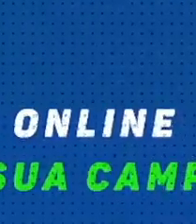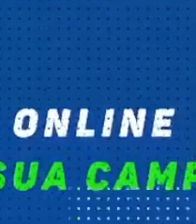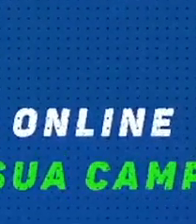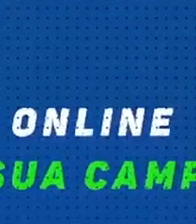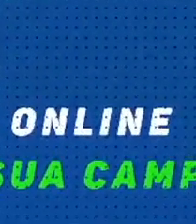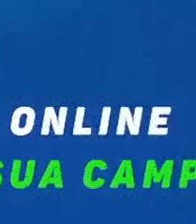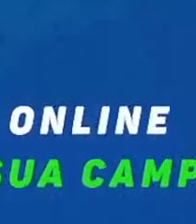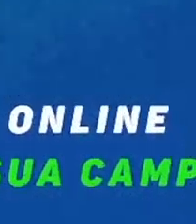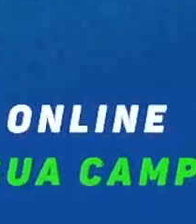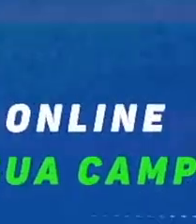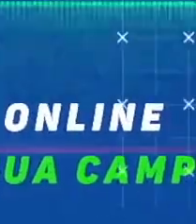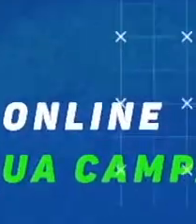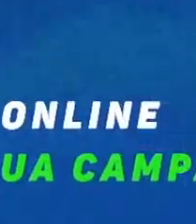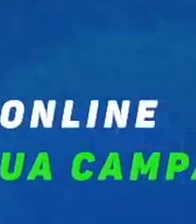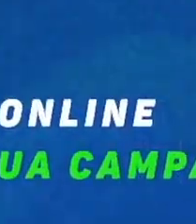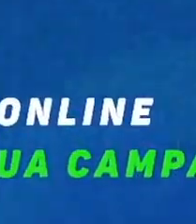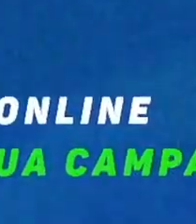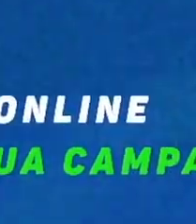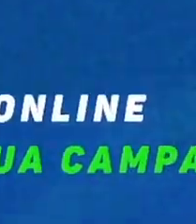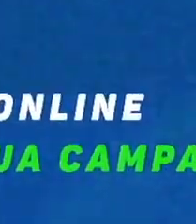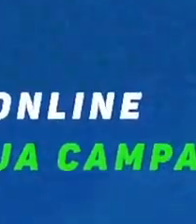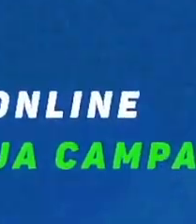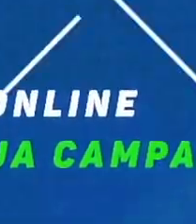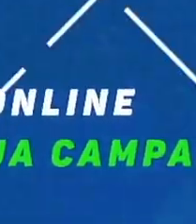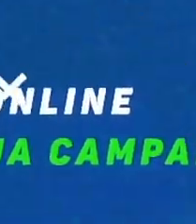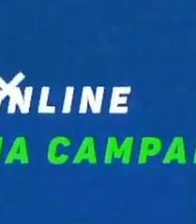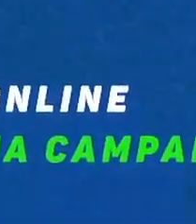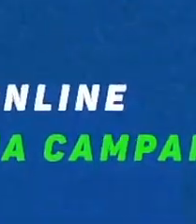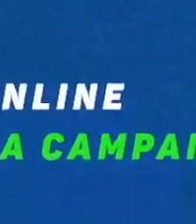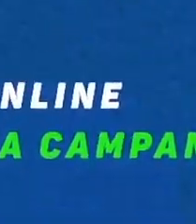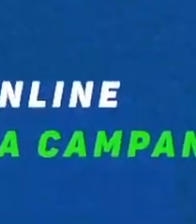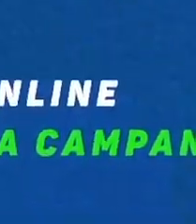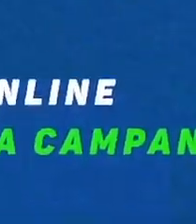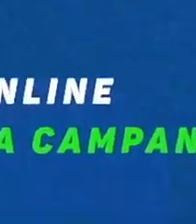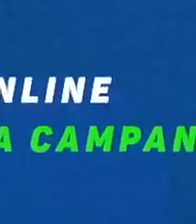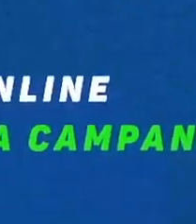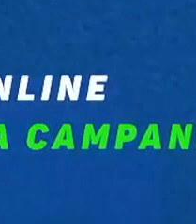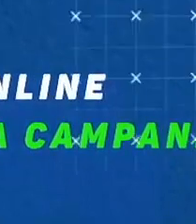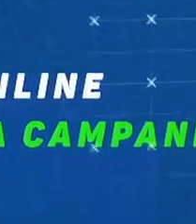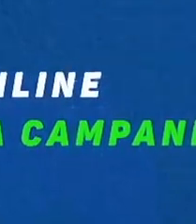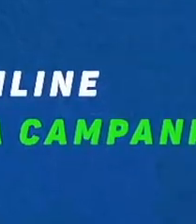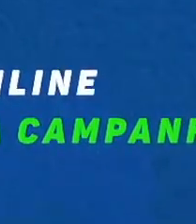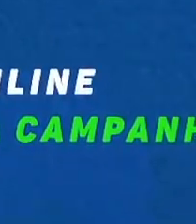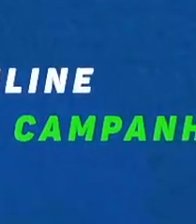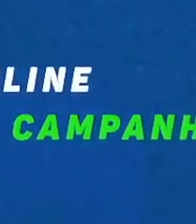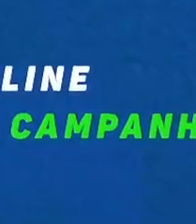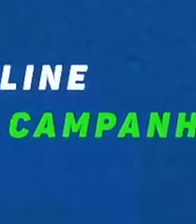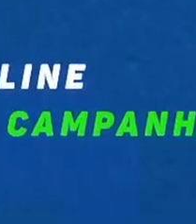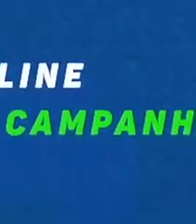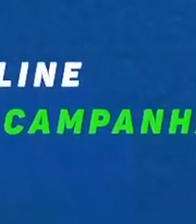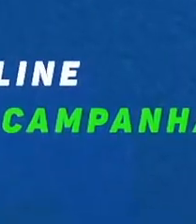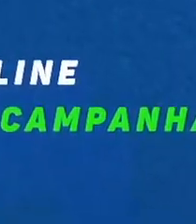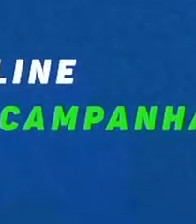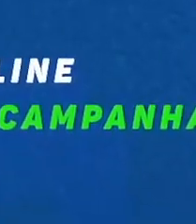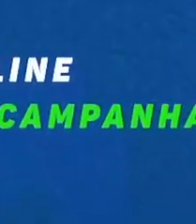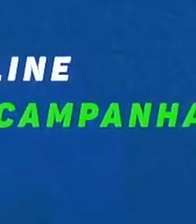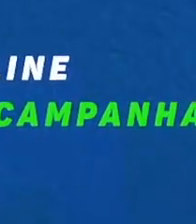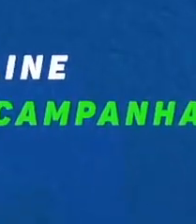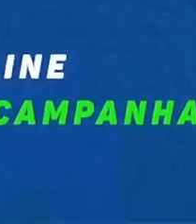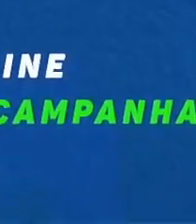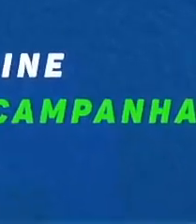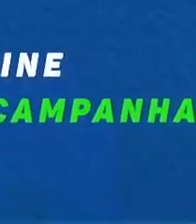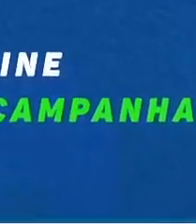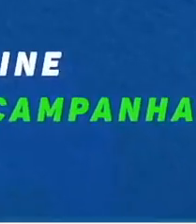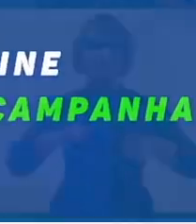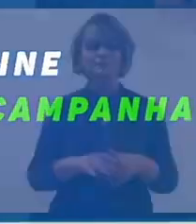Nós vamos trazer a professora Natália Mendonça. Ela é a palestrante que vai falar de um tema pra lá de especial pra